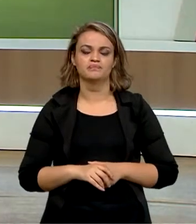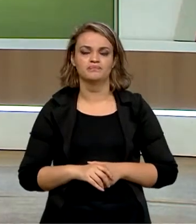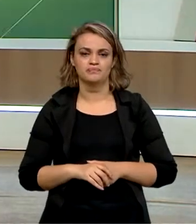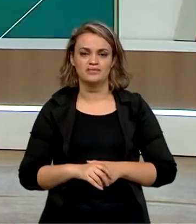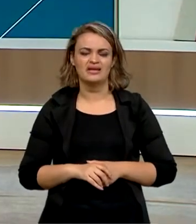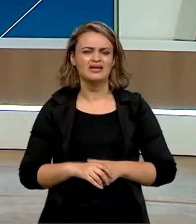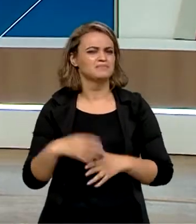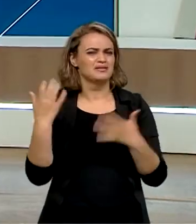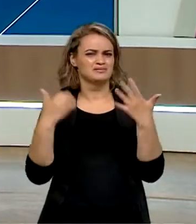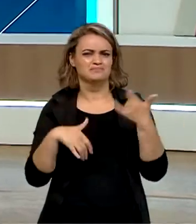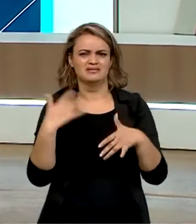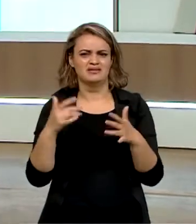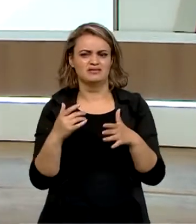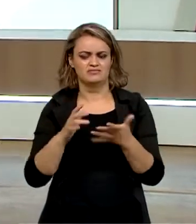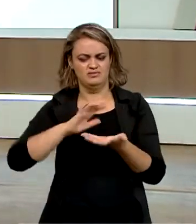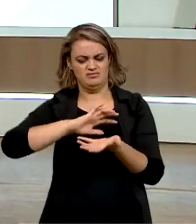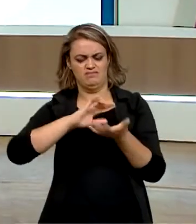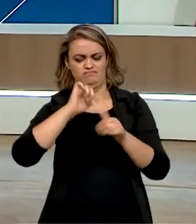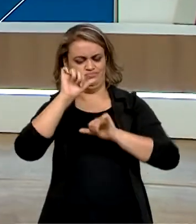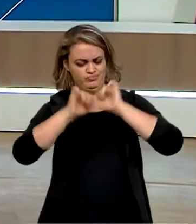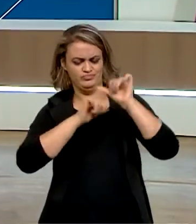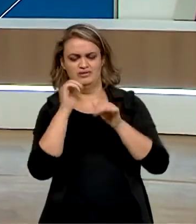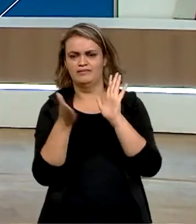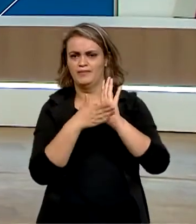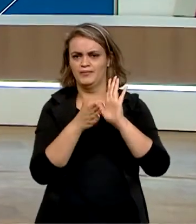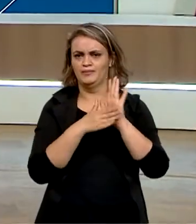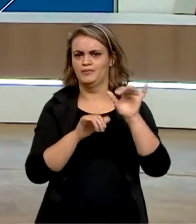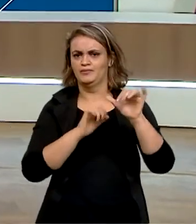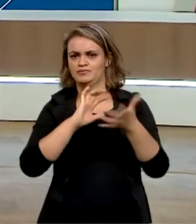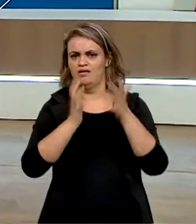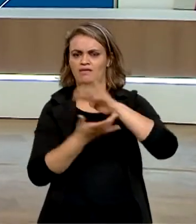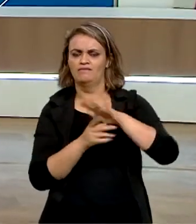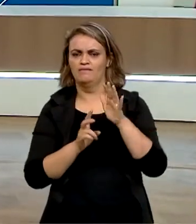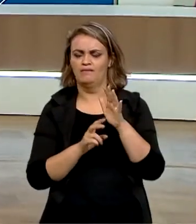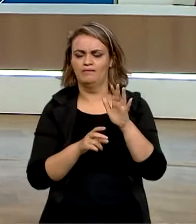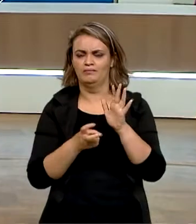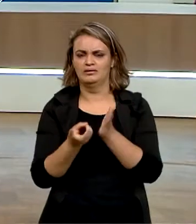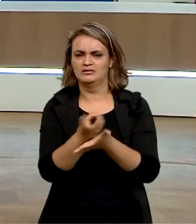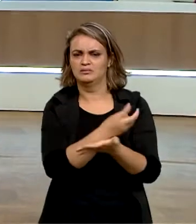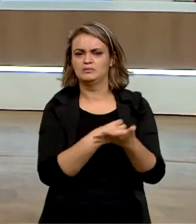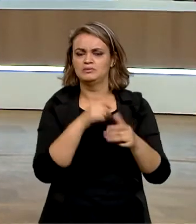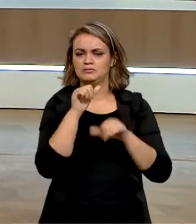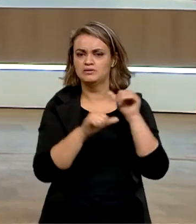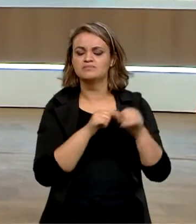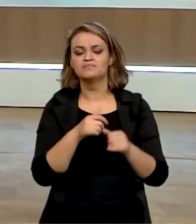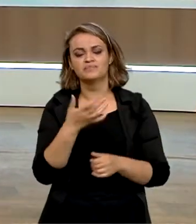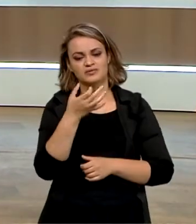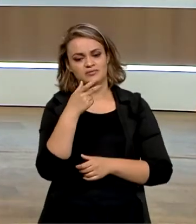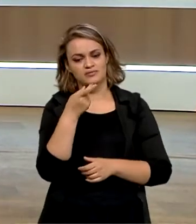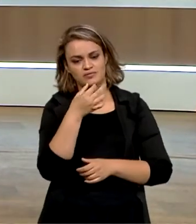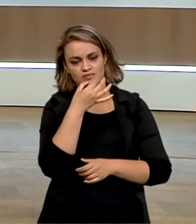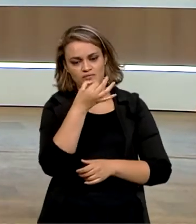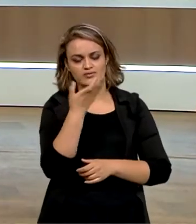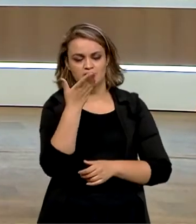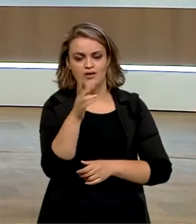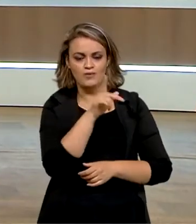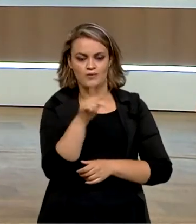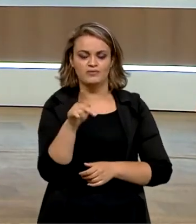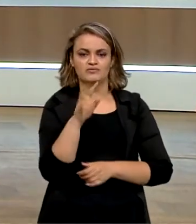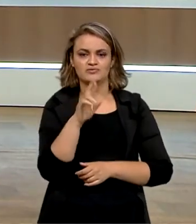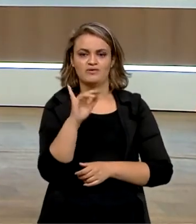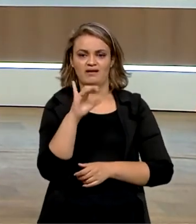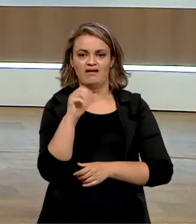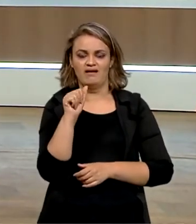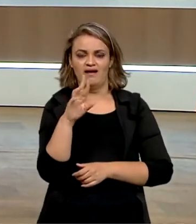E para falar sobre essa reviravolta na proposta de reforma tributária, gente começa agora com o nosso comentarista, o professor Ricardo Calda,